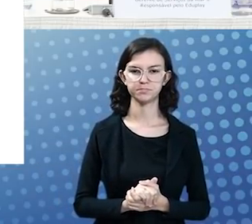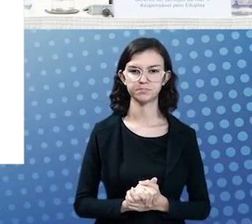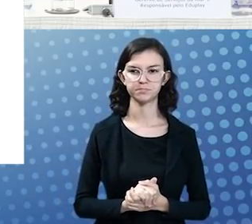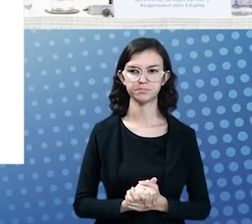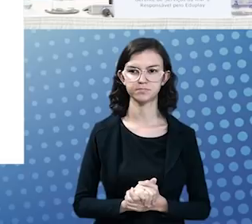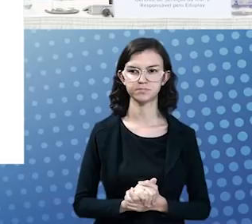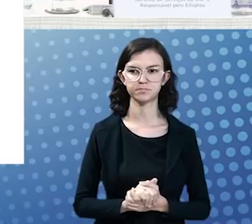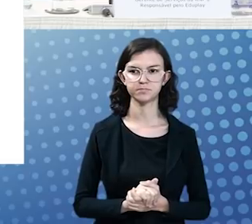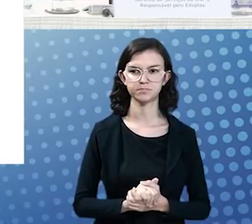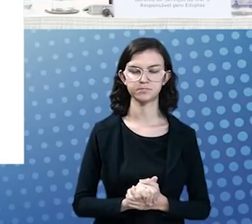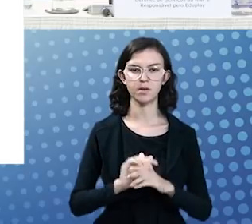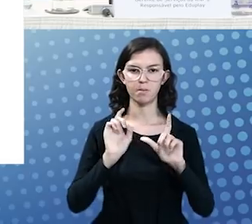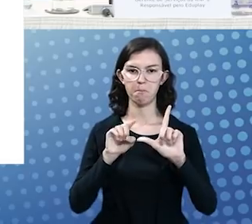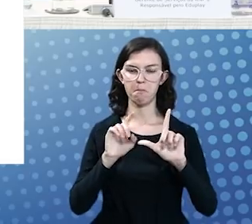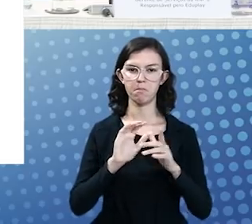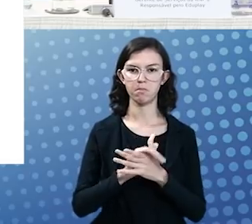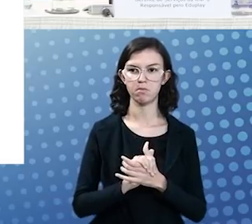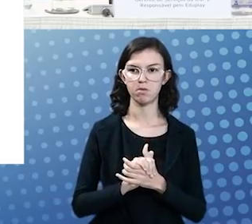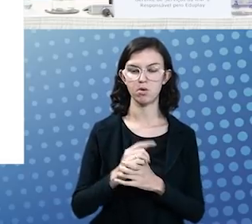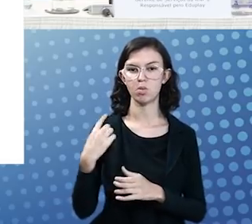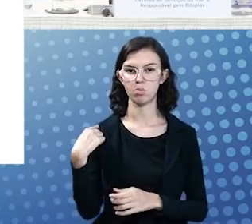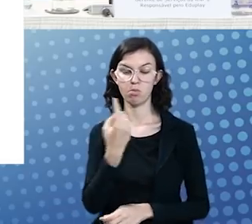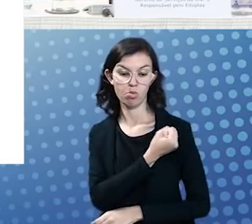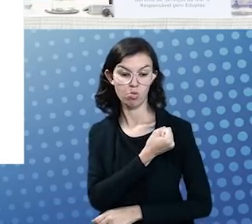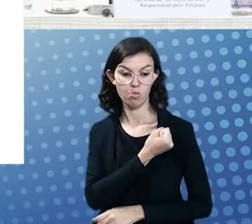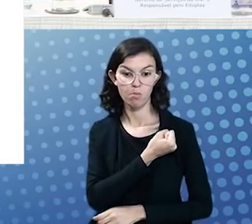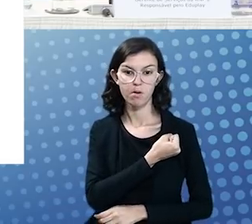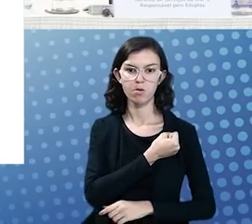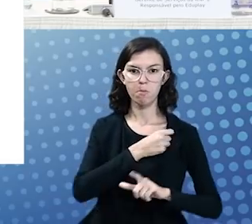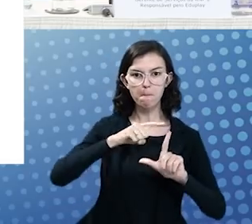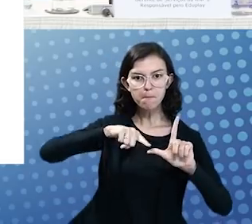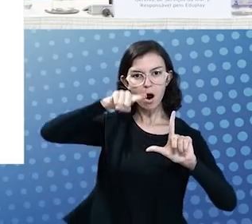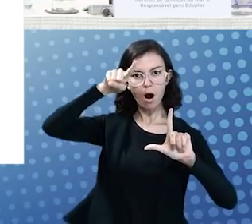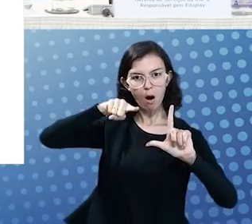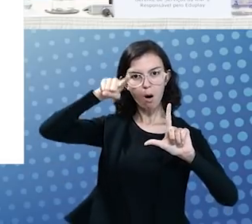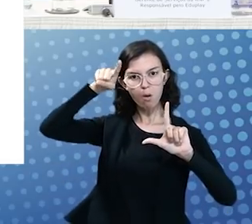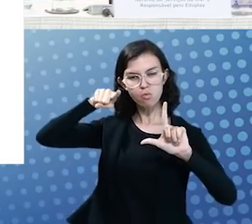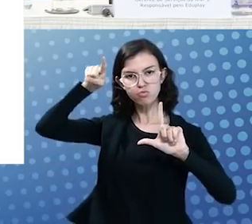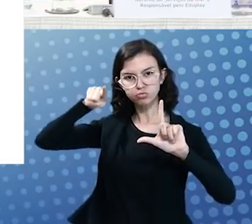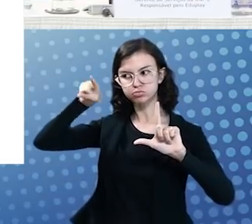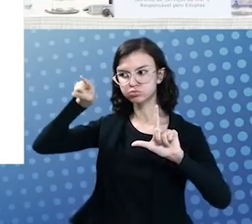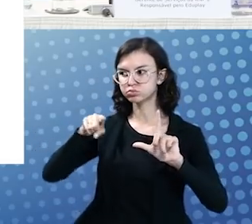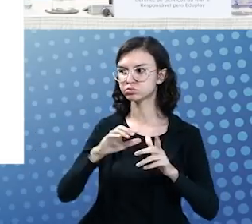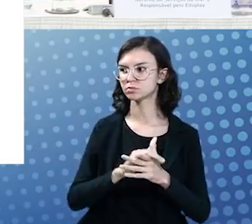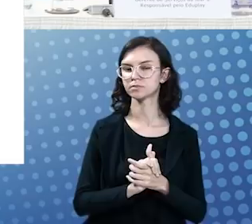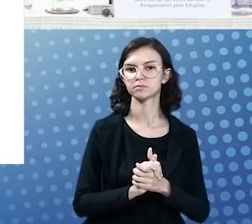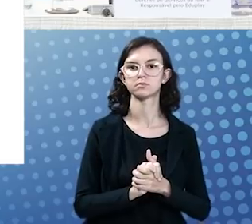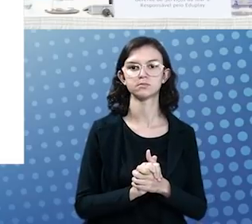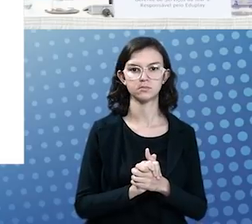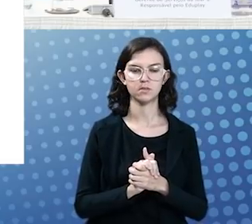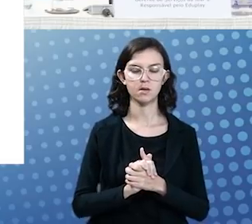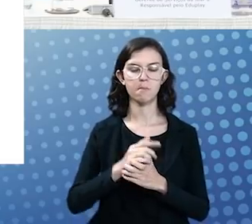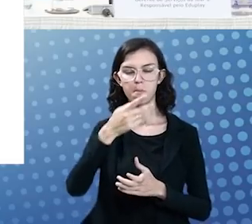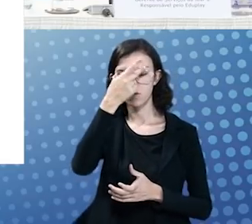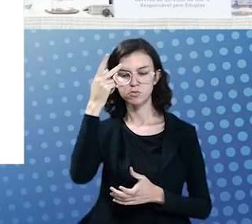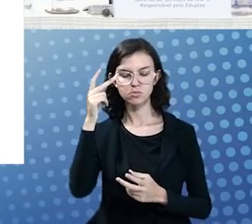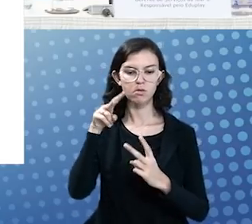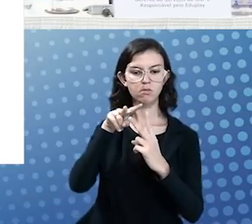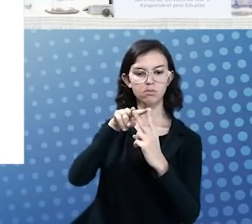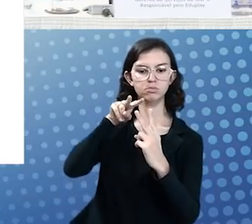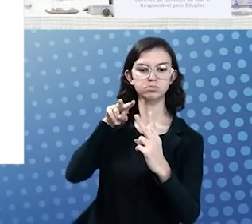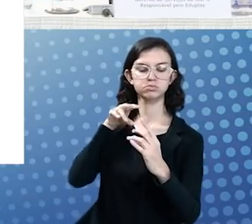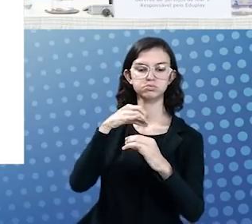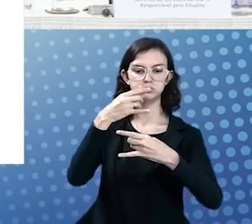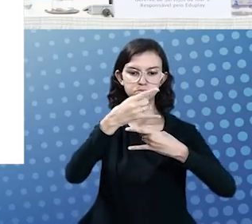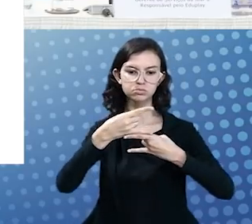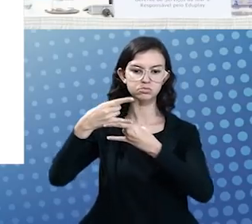E aí a gente acompanha os números aumentando da mesma proporção, tanto para as transmissões, acesso a transmissões, quanto